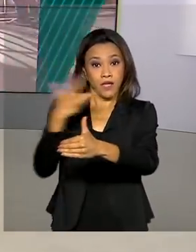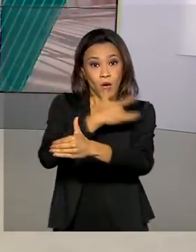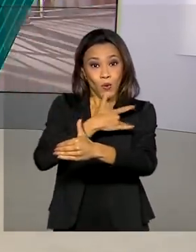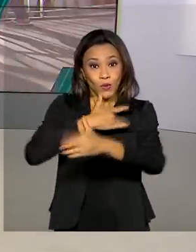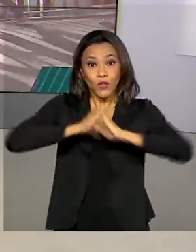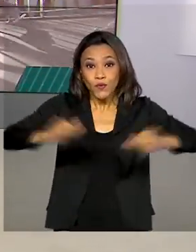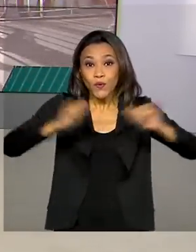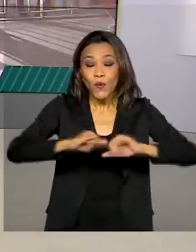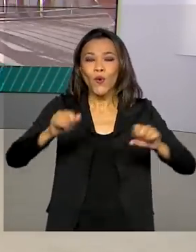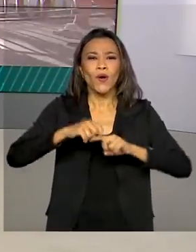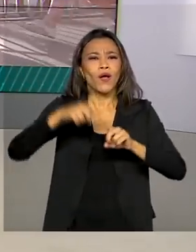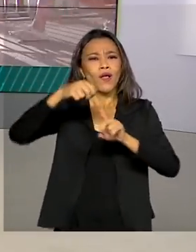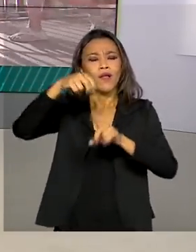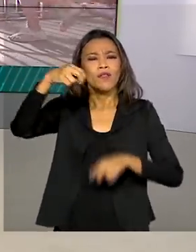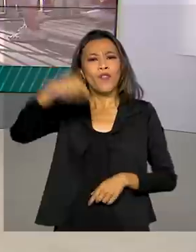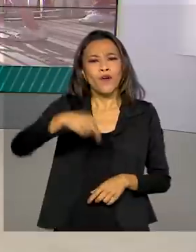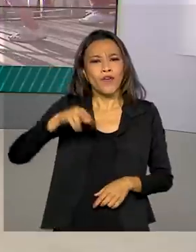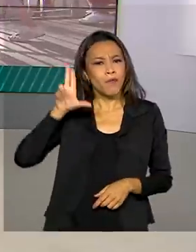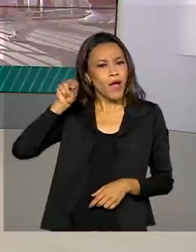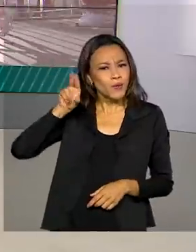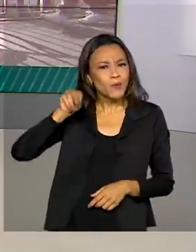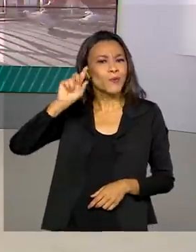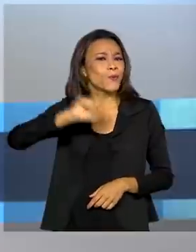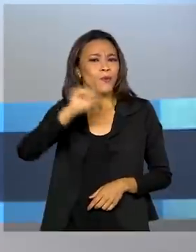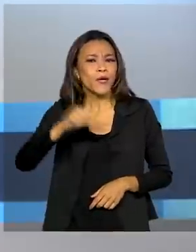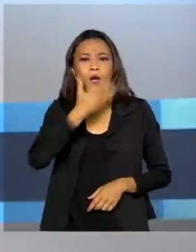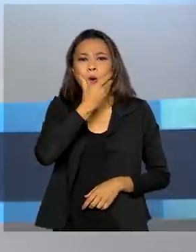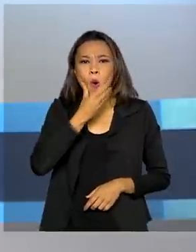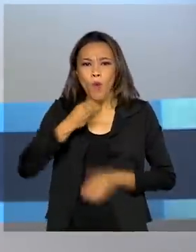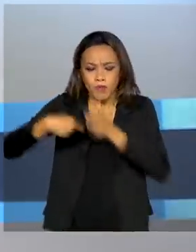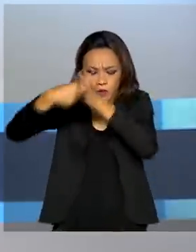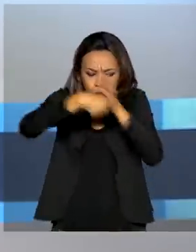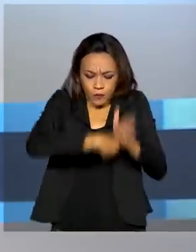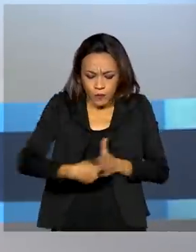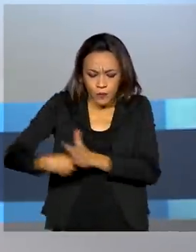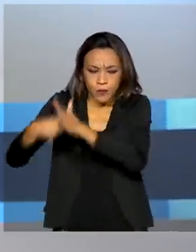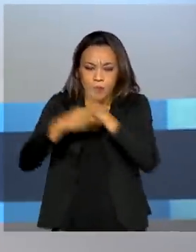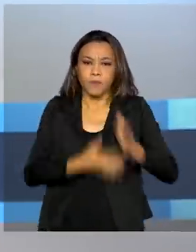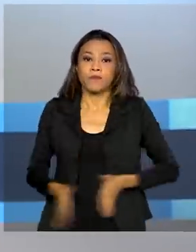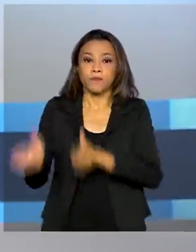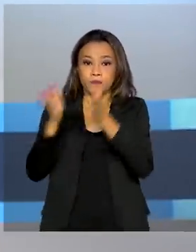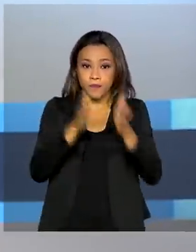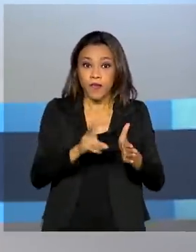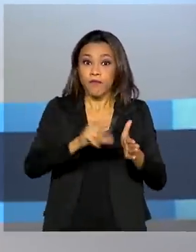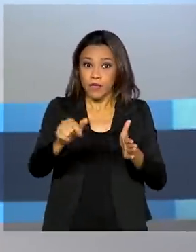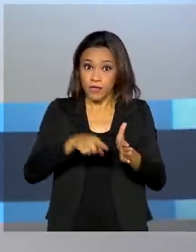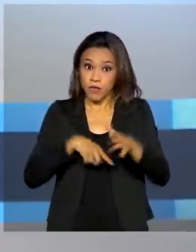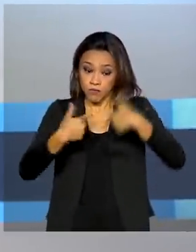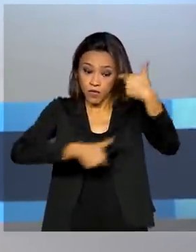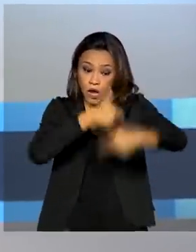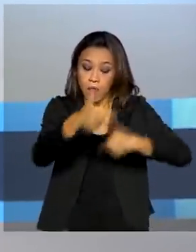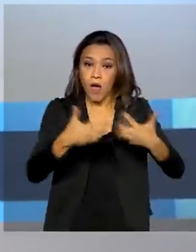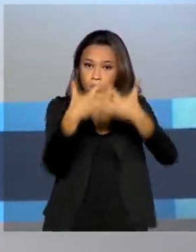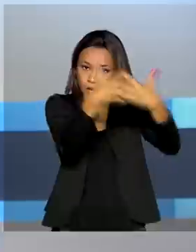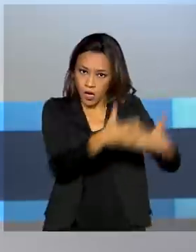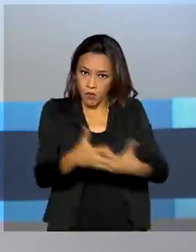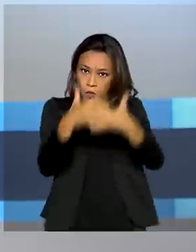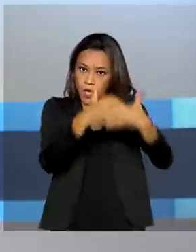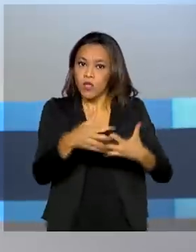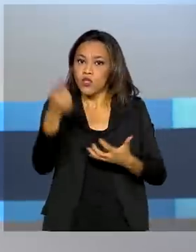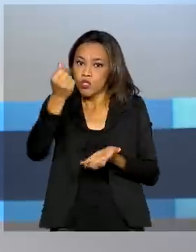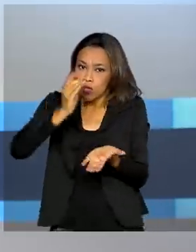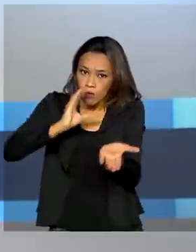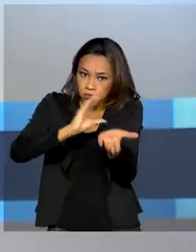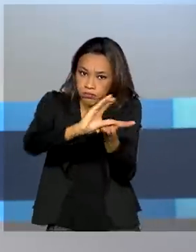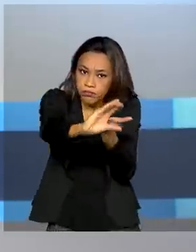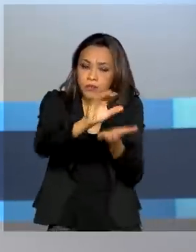para incentivar que homens façam exames de rotina. Uma ação será feita com os caminhoneiros e recursos vão ser liberados